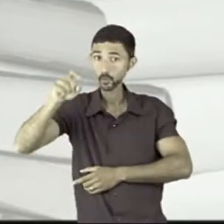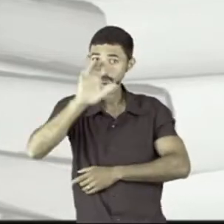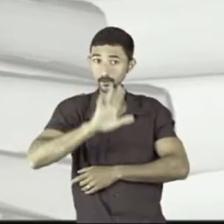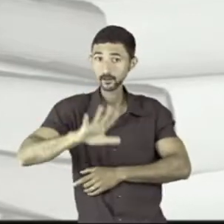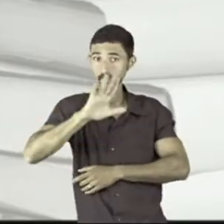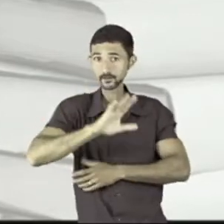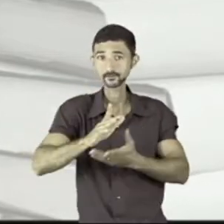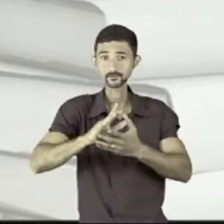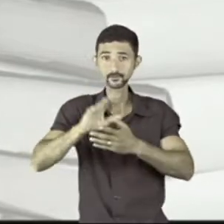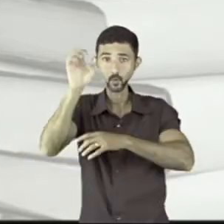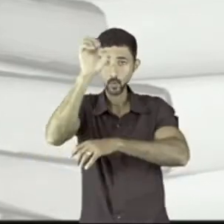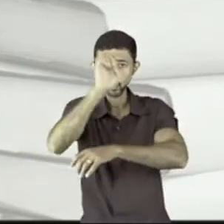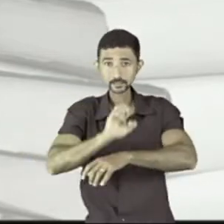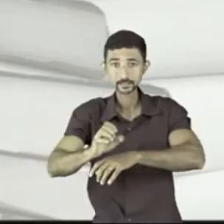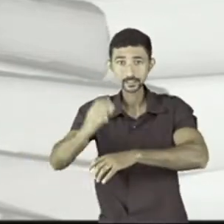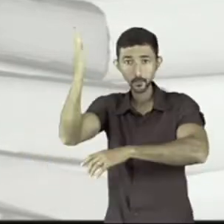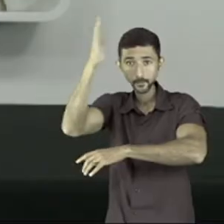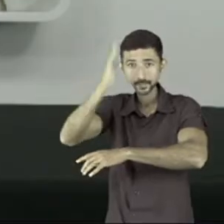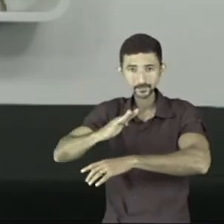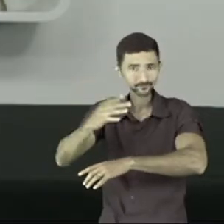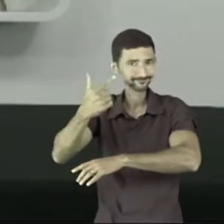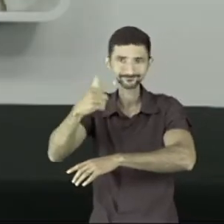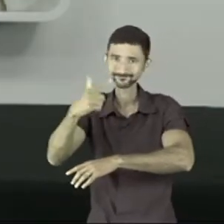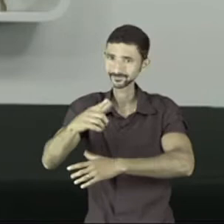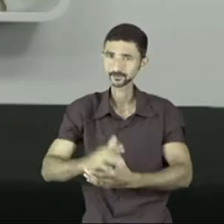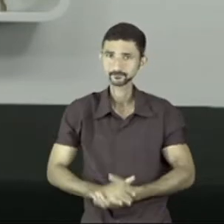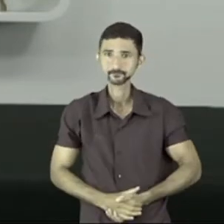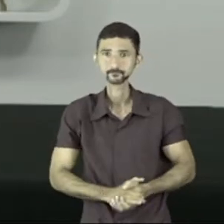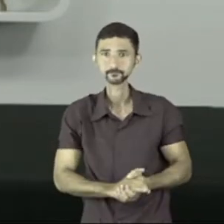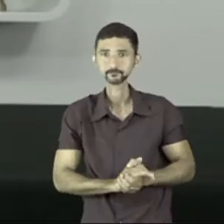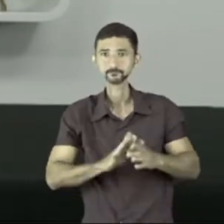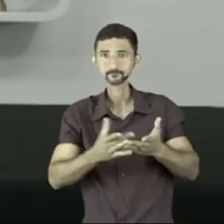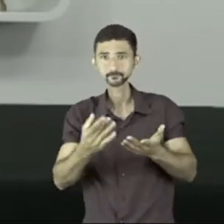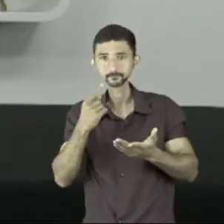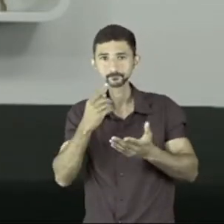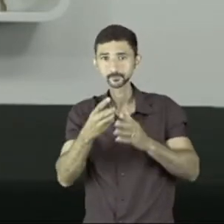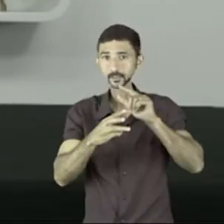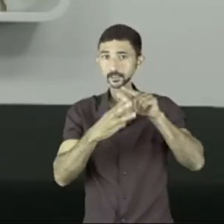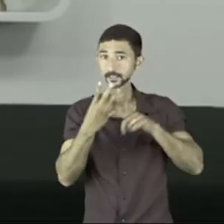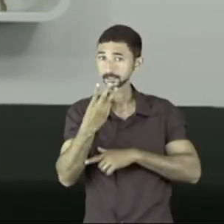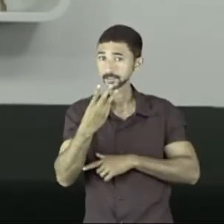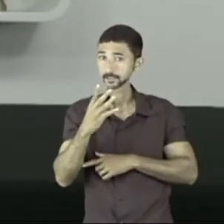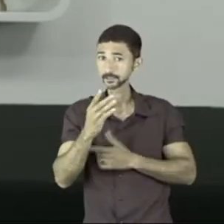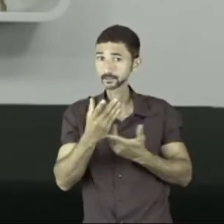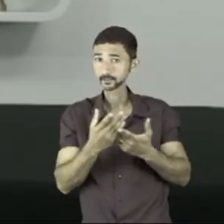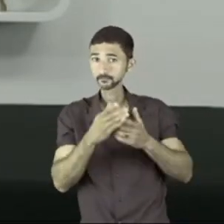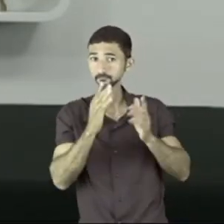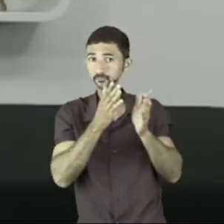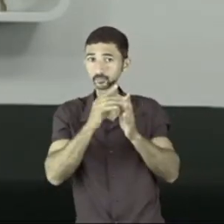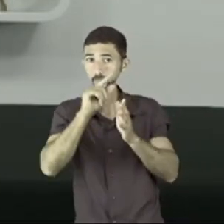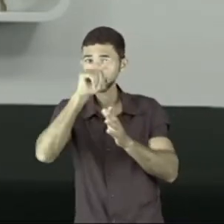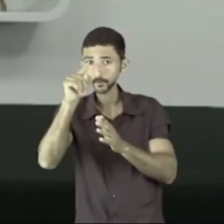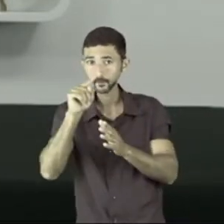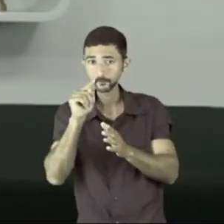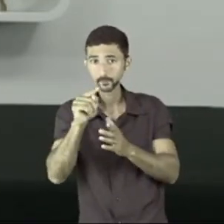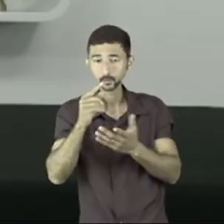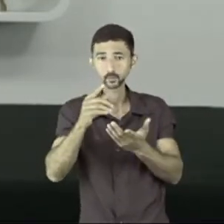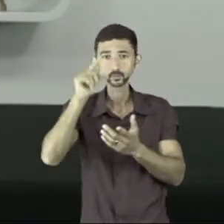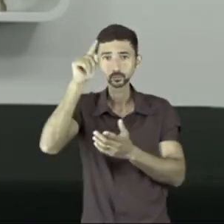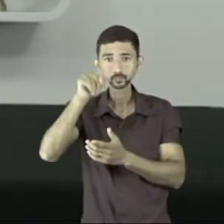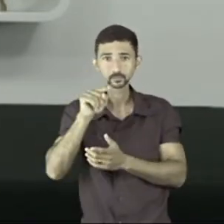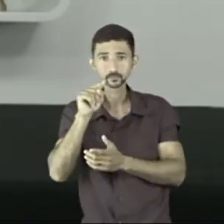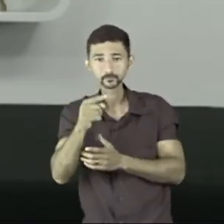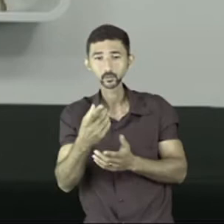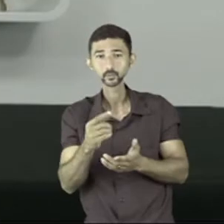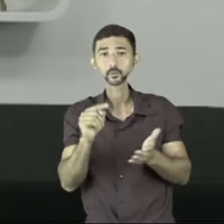regiões do país. Olha para mim um pouquinho. Quando você olha essas três palavrinhas aí com o ponto de interrogação, com o ponto de